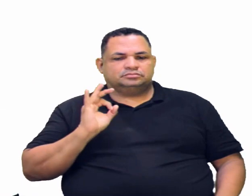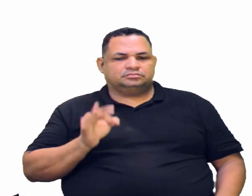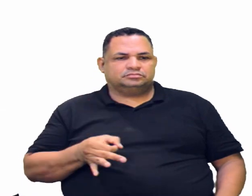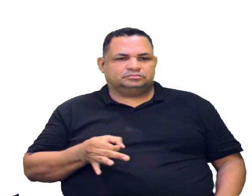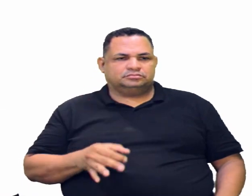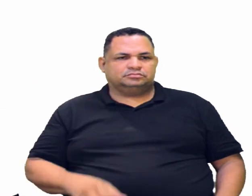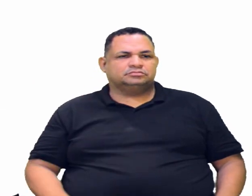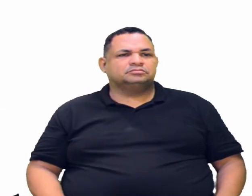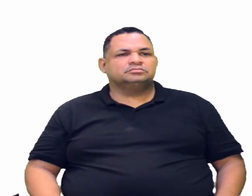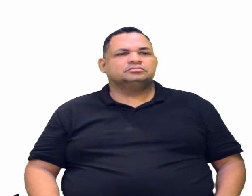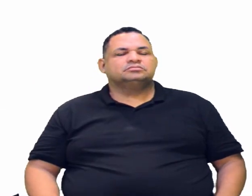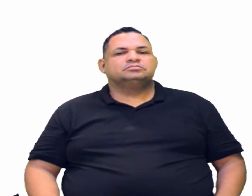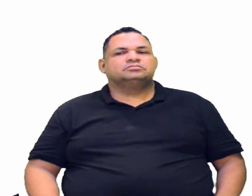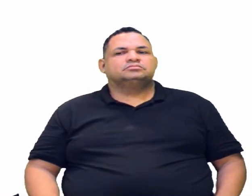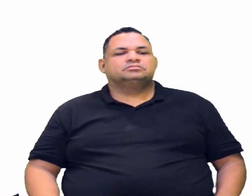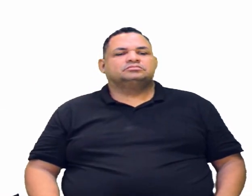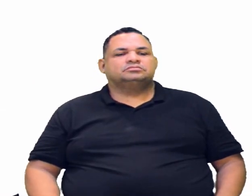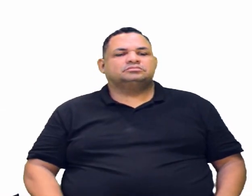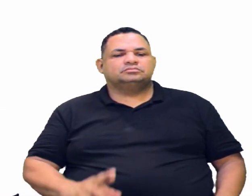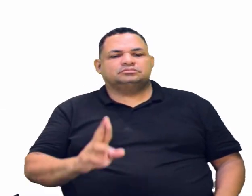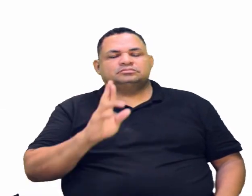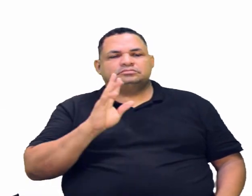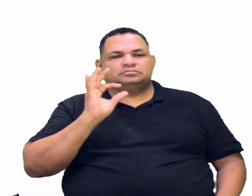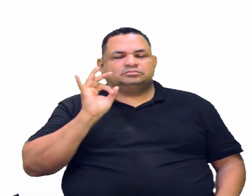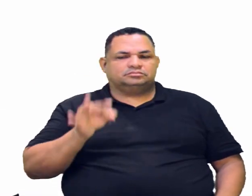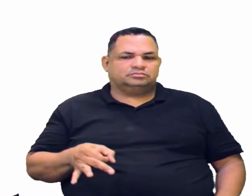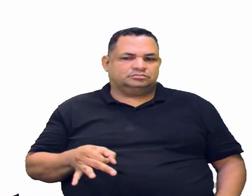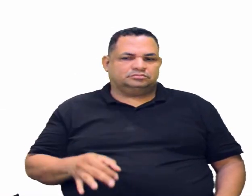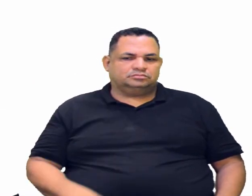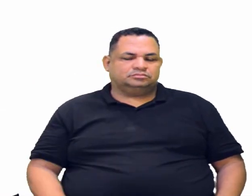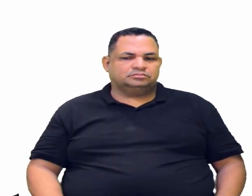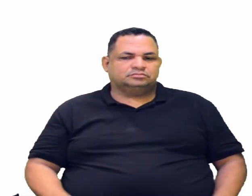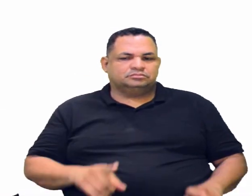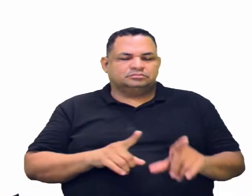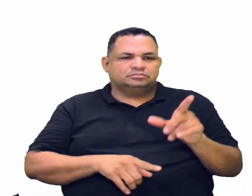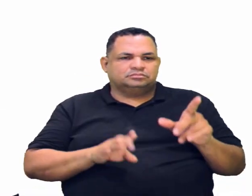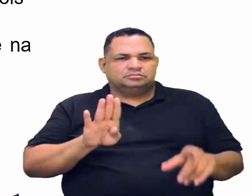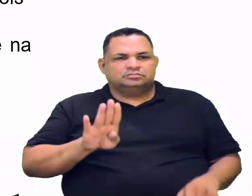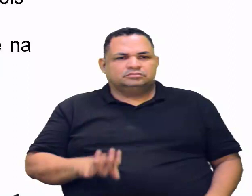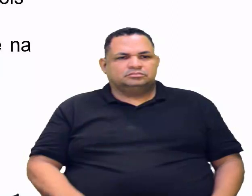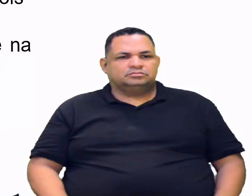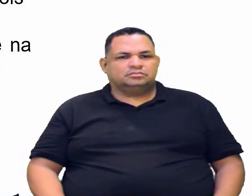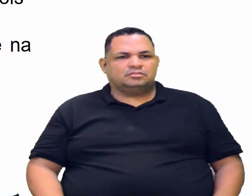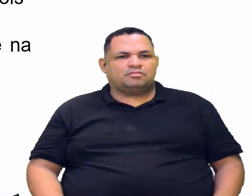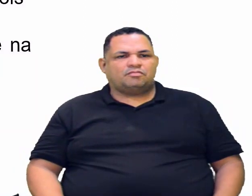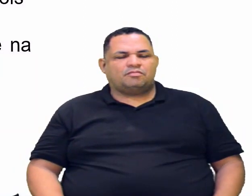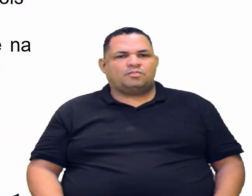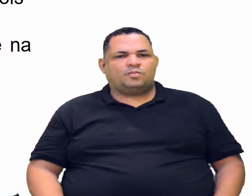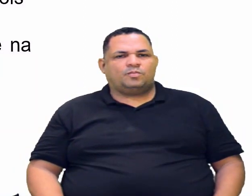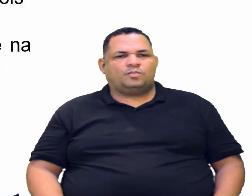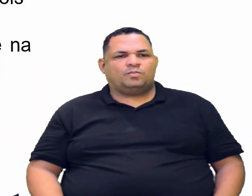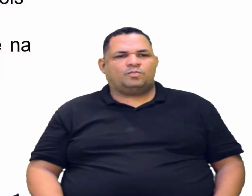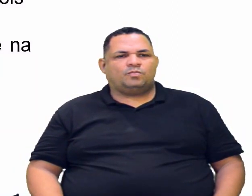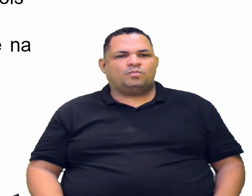corretas. Então, a nossa resposta correta é a letra B. Mas vamos observar aqui, ó.